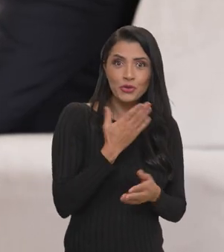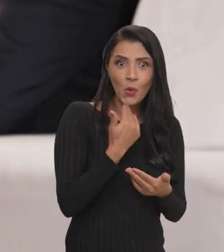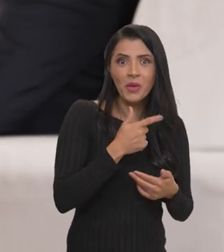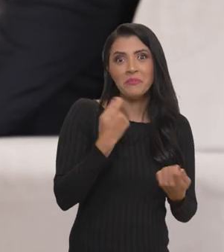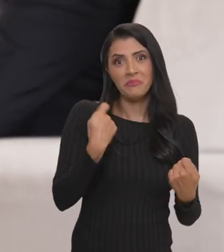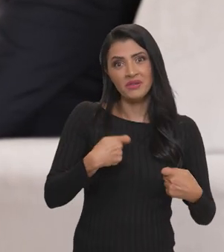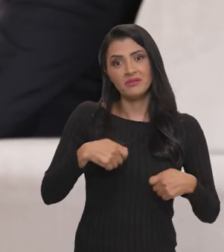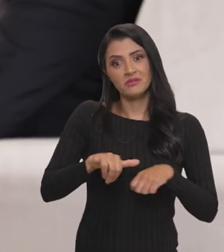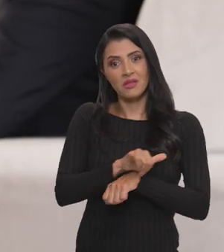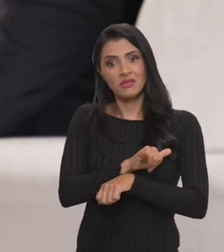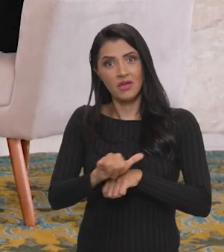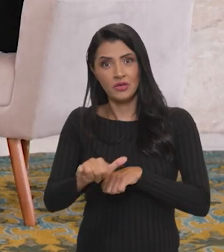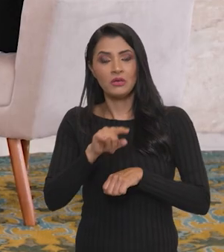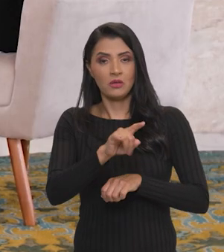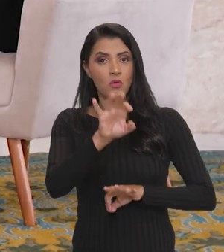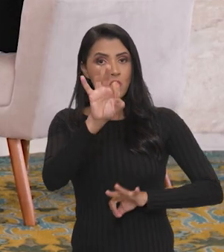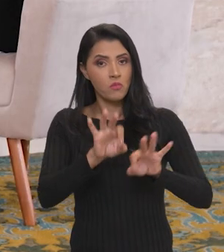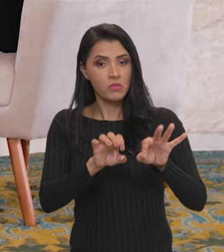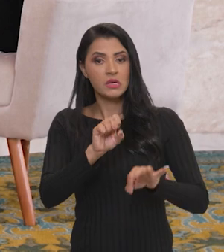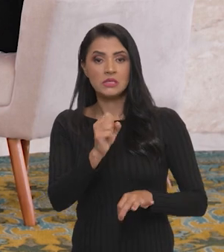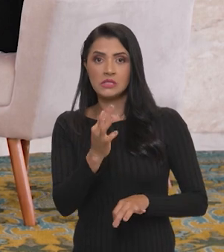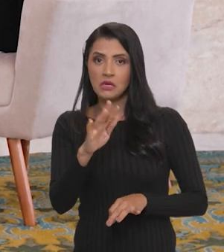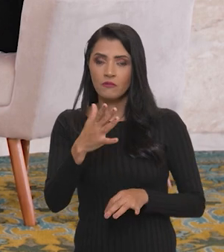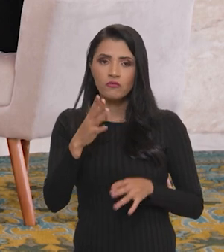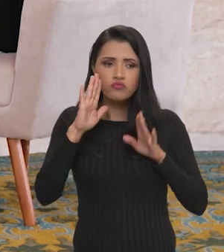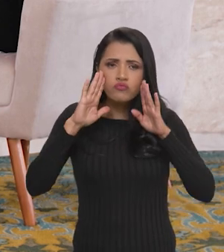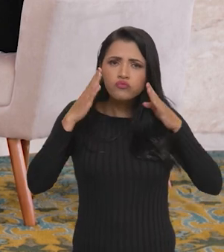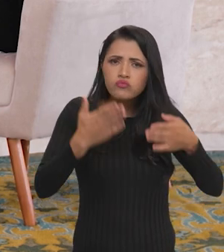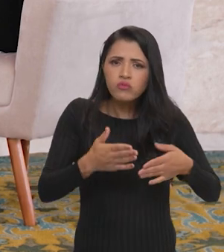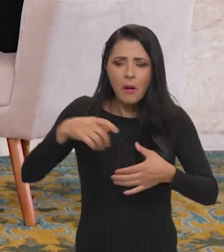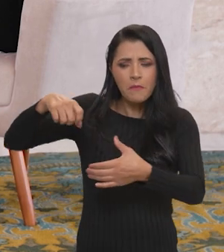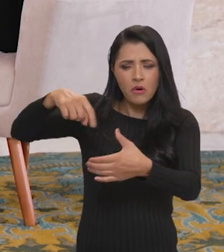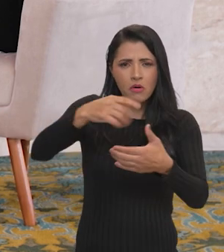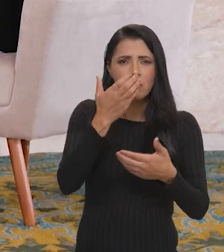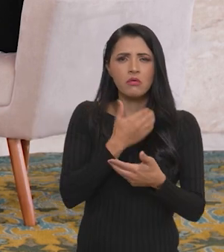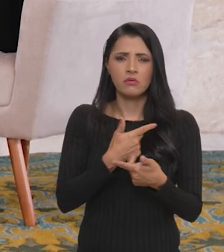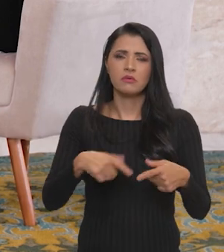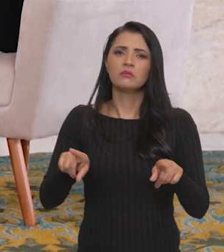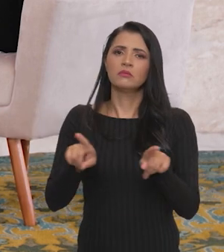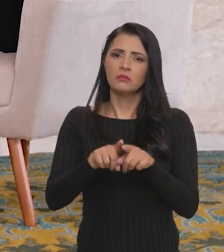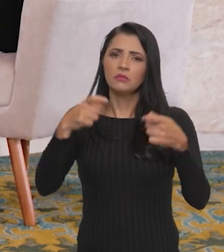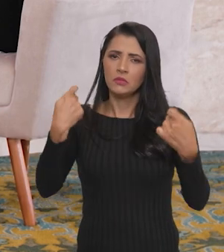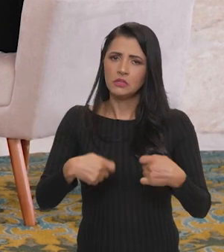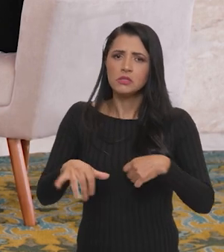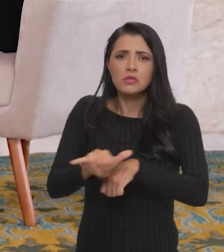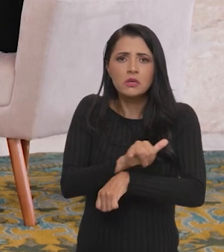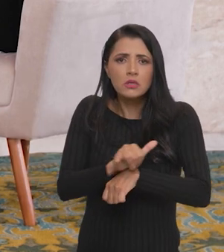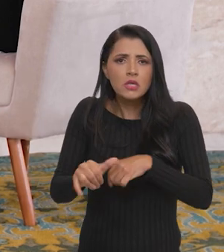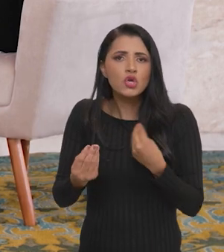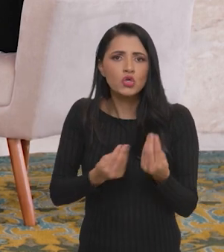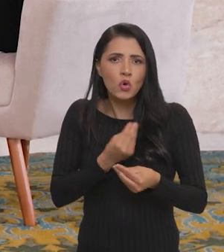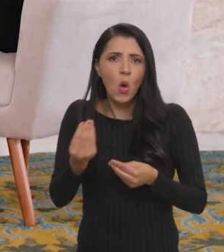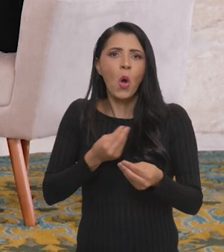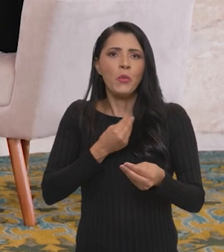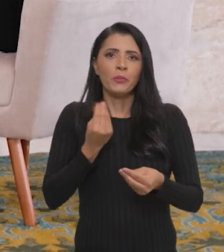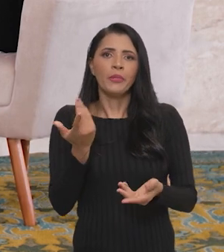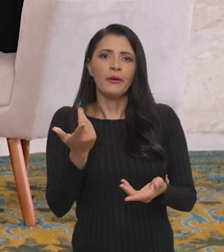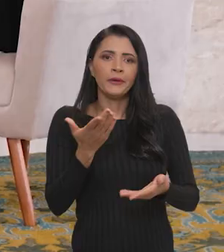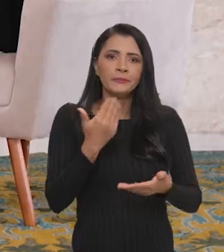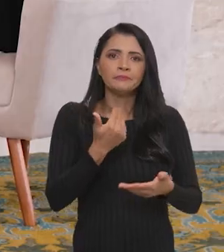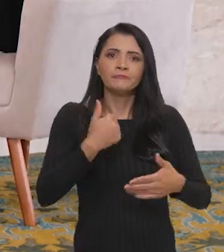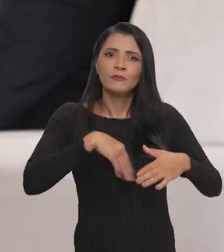ter estratégias específicas. Então, o plano safra está muito focado na questão da produção, mas a gente também tem que ter estratégias para o